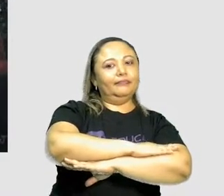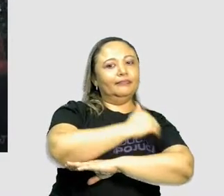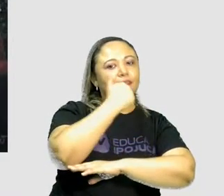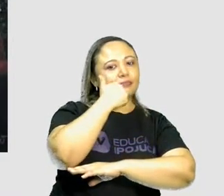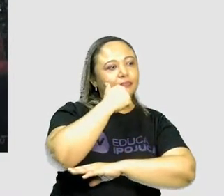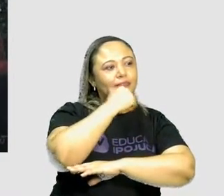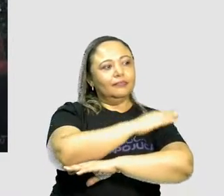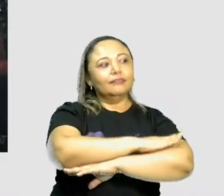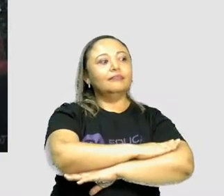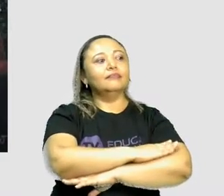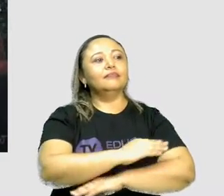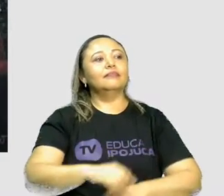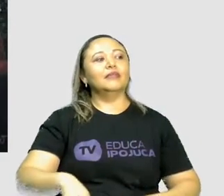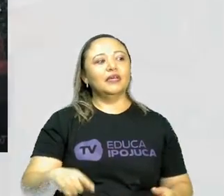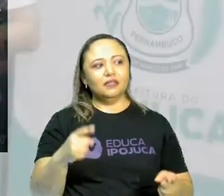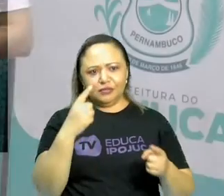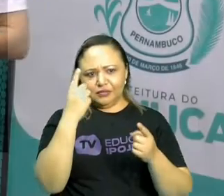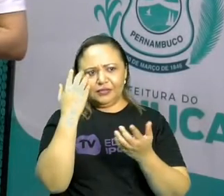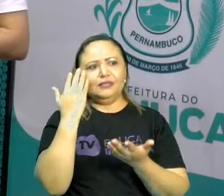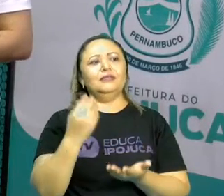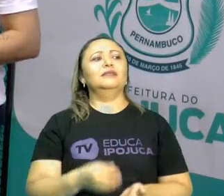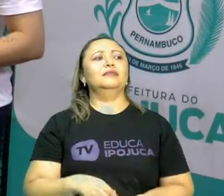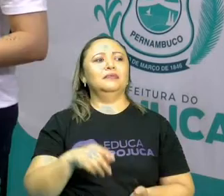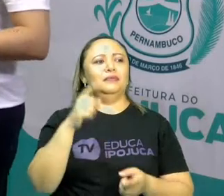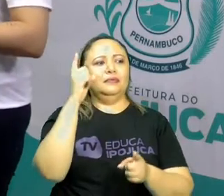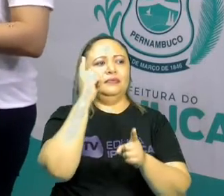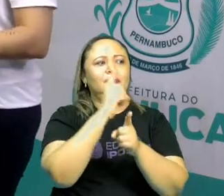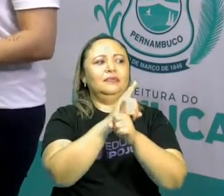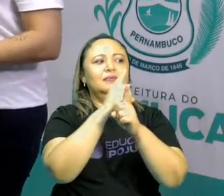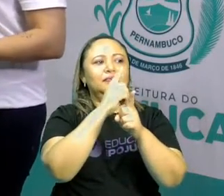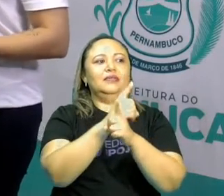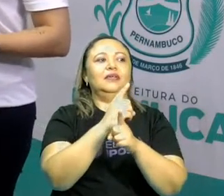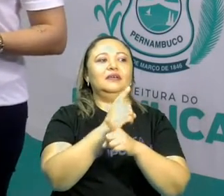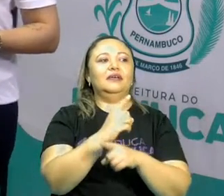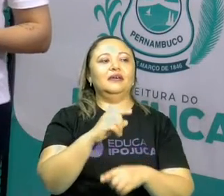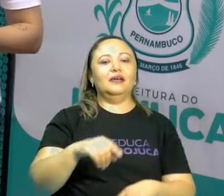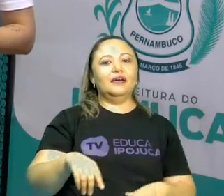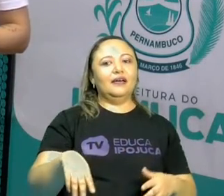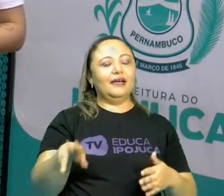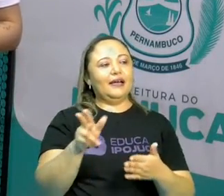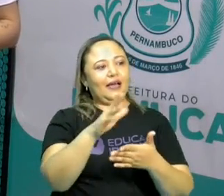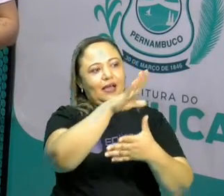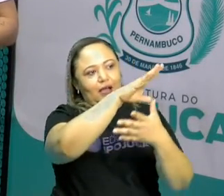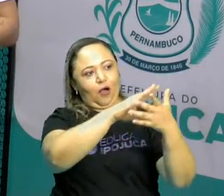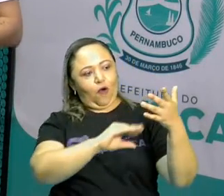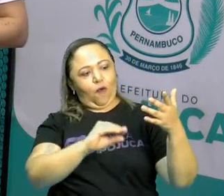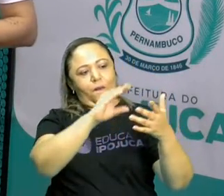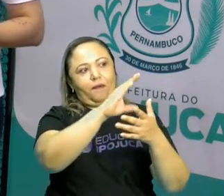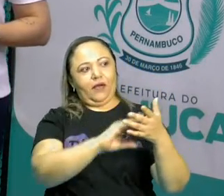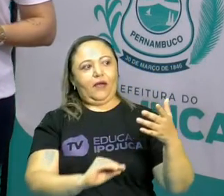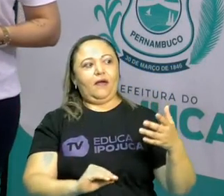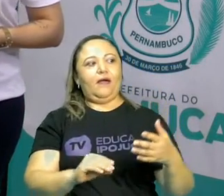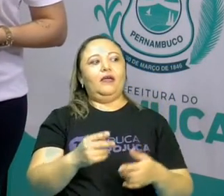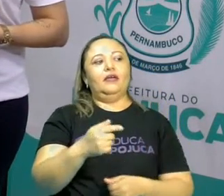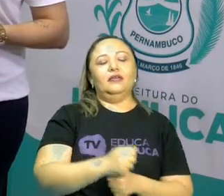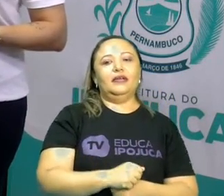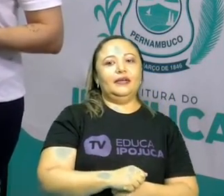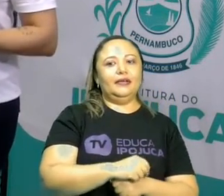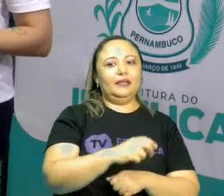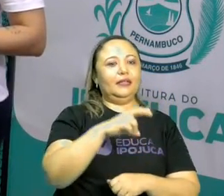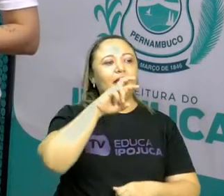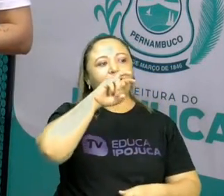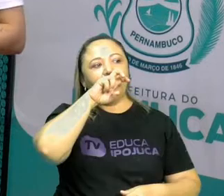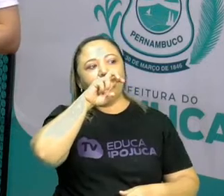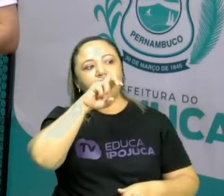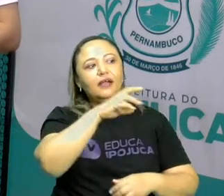aí a gente encontra traços da Monalisa também presentes na reprodução aí do Maurício de Souza na